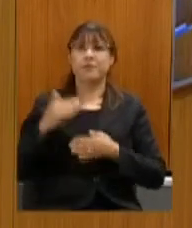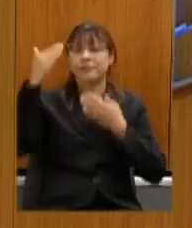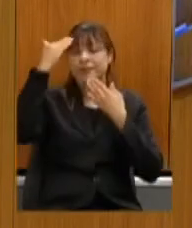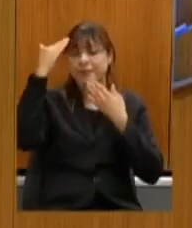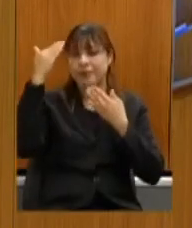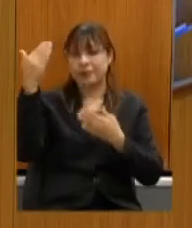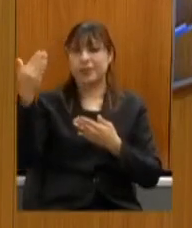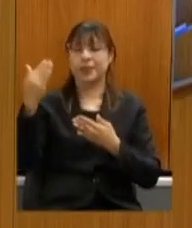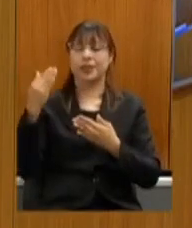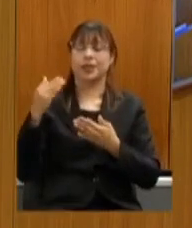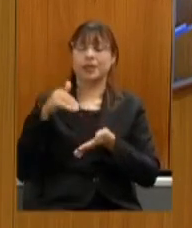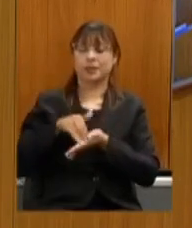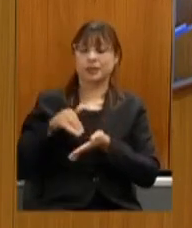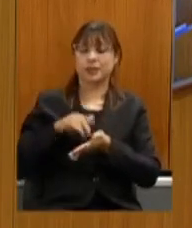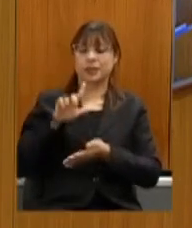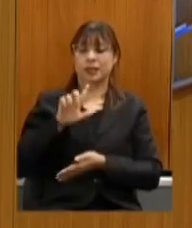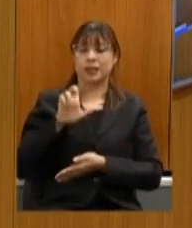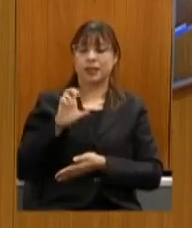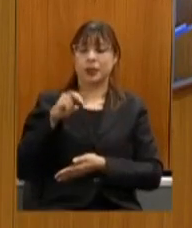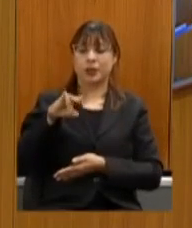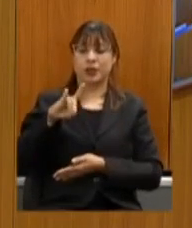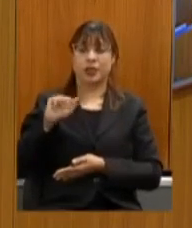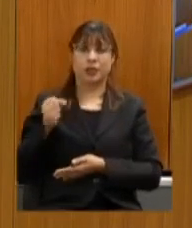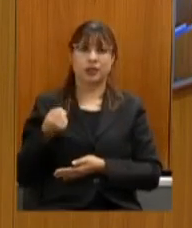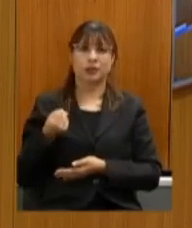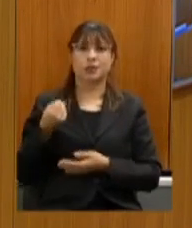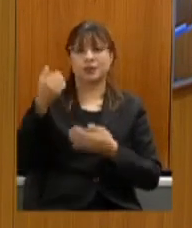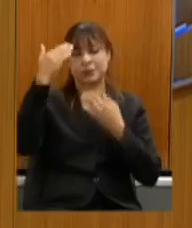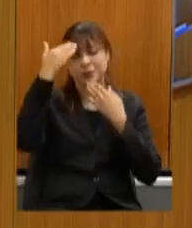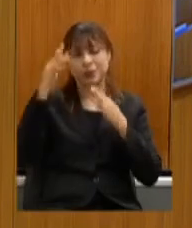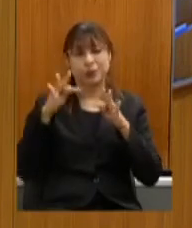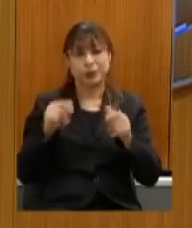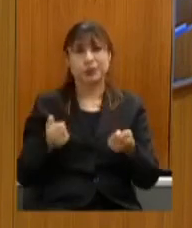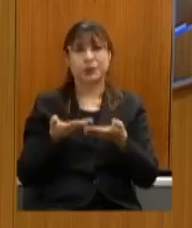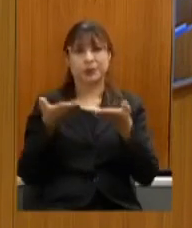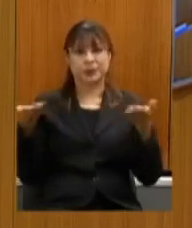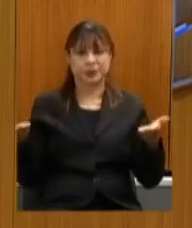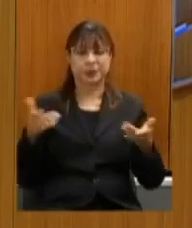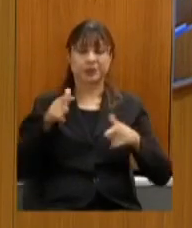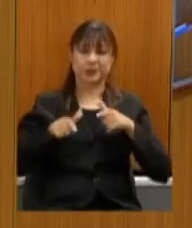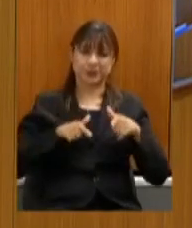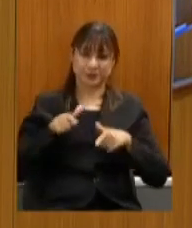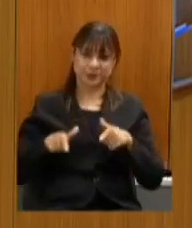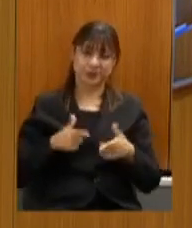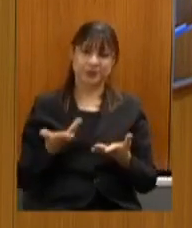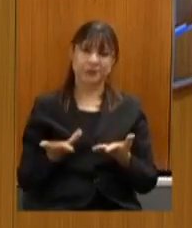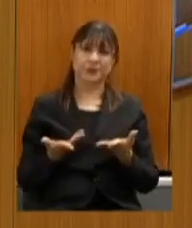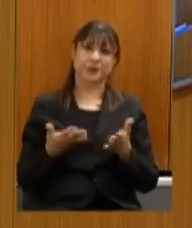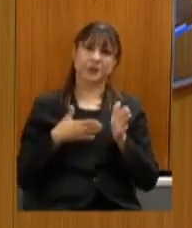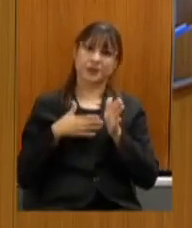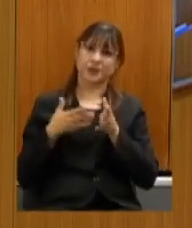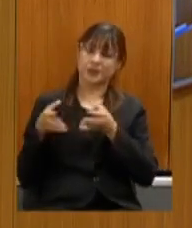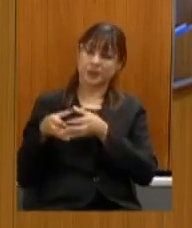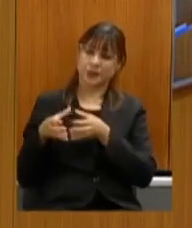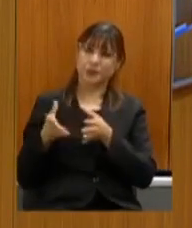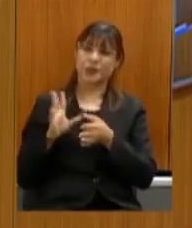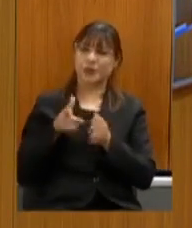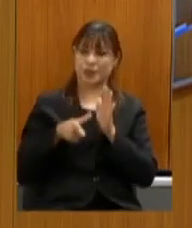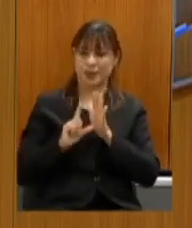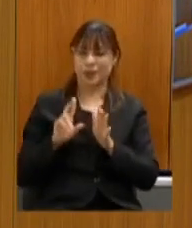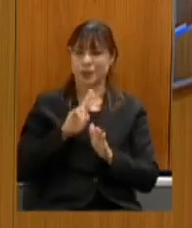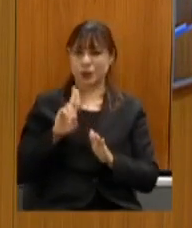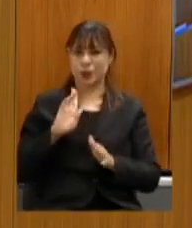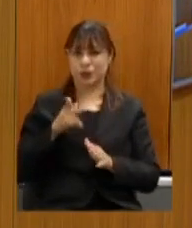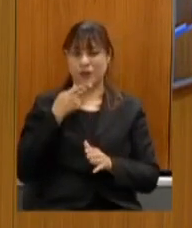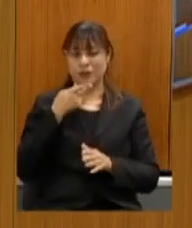secretário Leônidas muito obrigado a toda equipe aqui presente que acompanha o secretário que já foram nominados no início